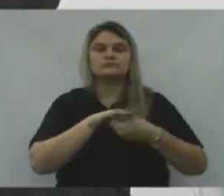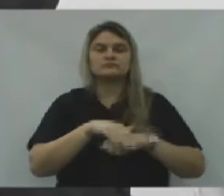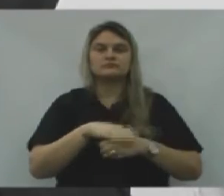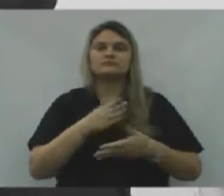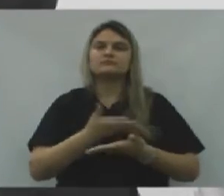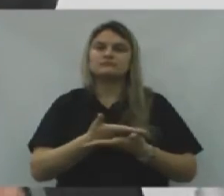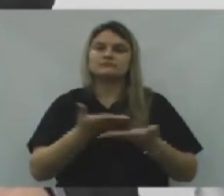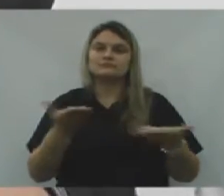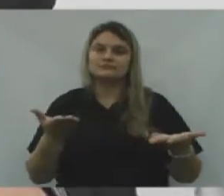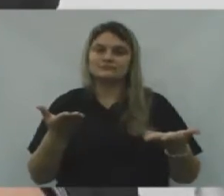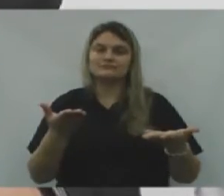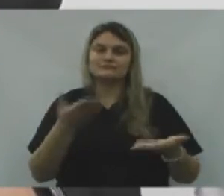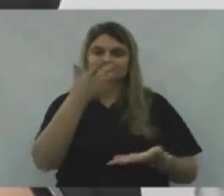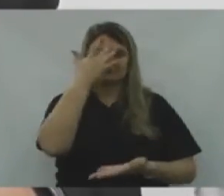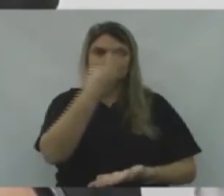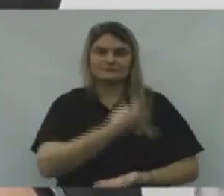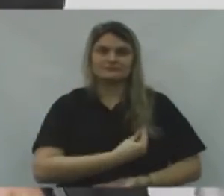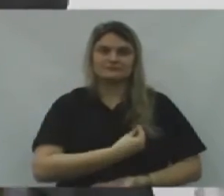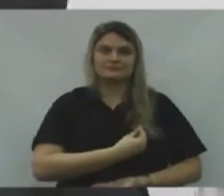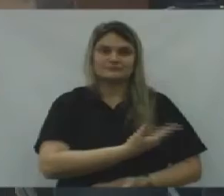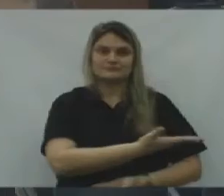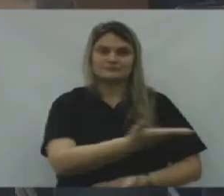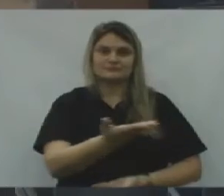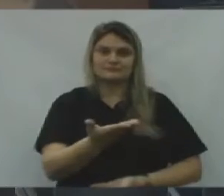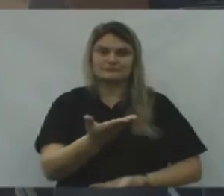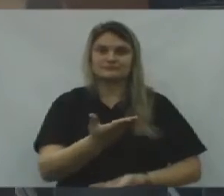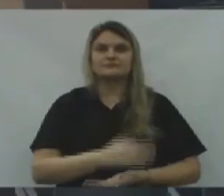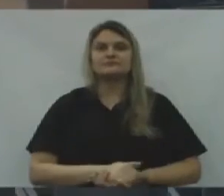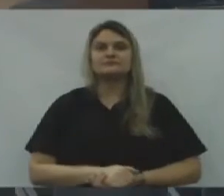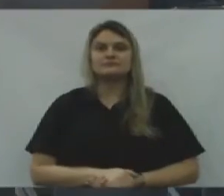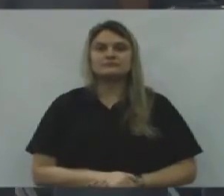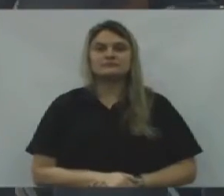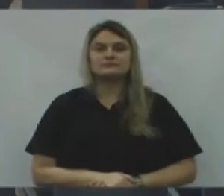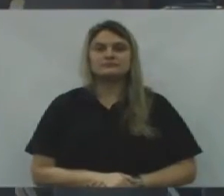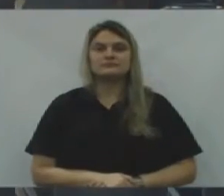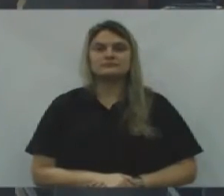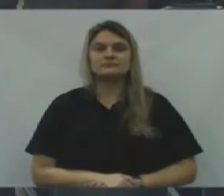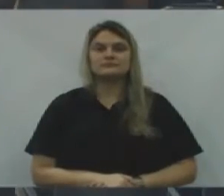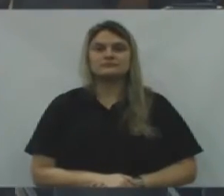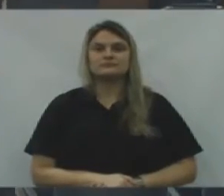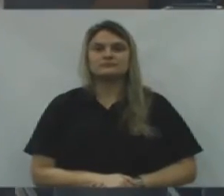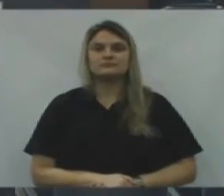a todos, principalmente aos munícipes aqui presentes. Obrigado. Obrigado. Obrigado.